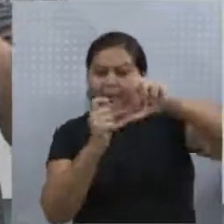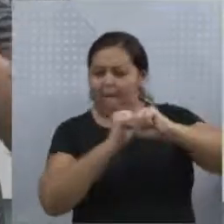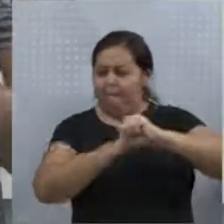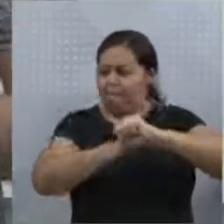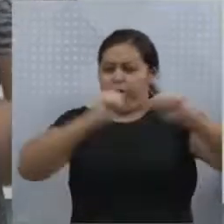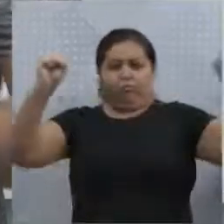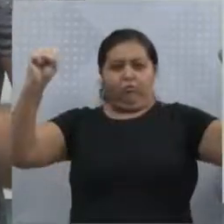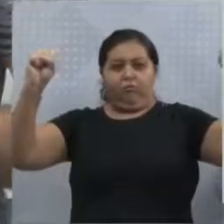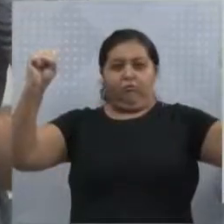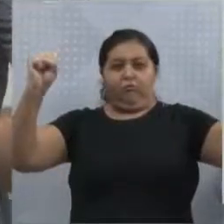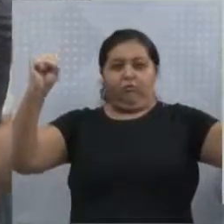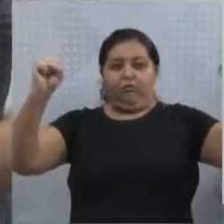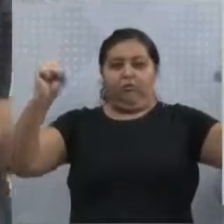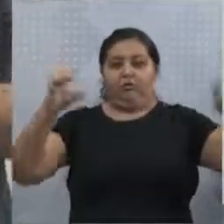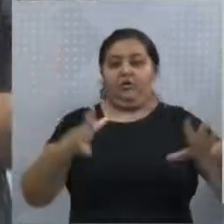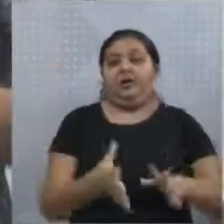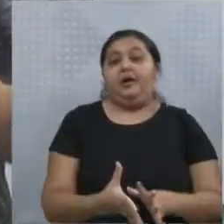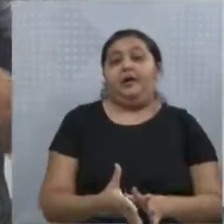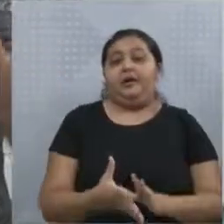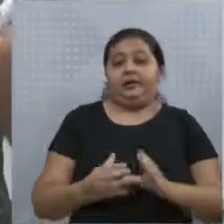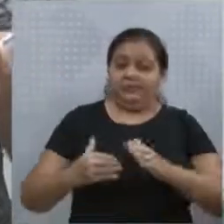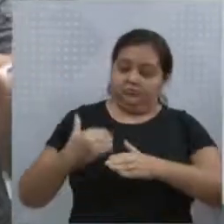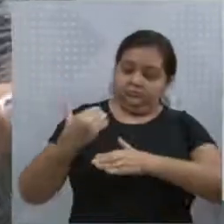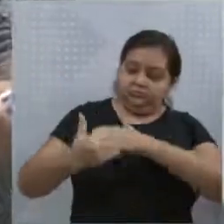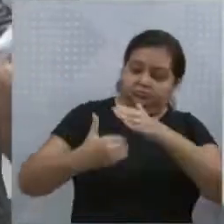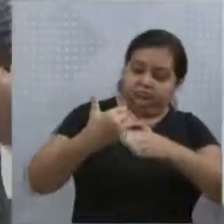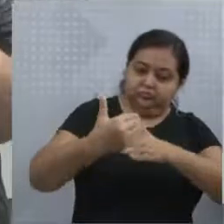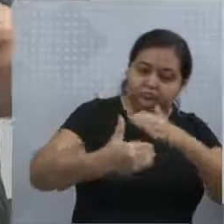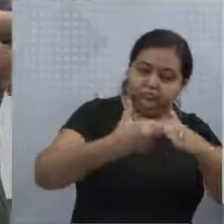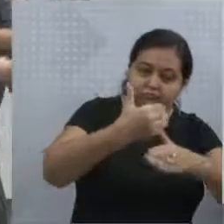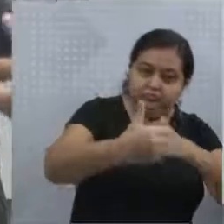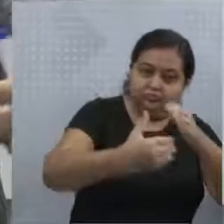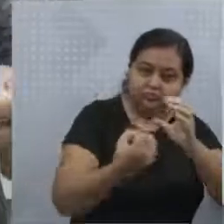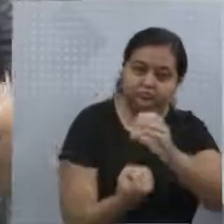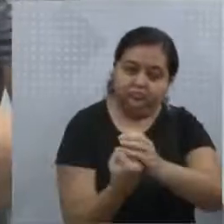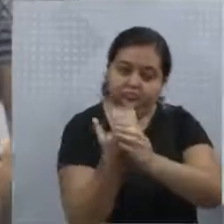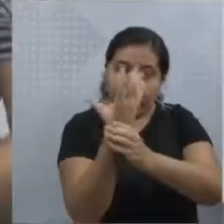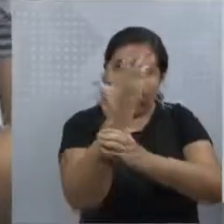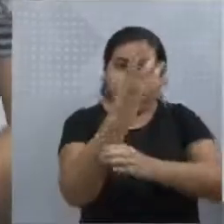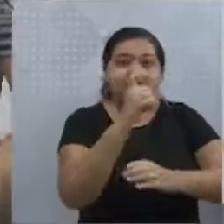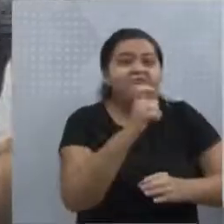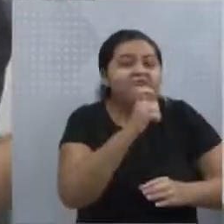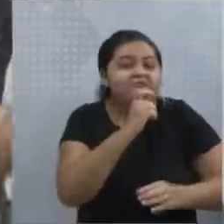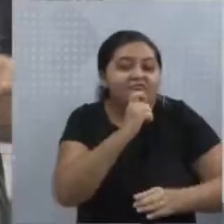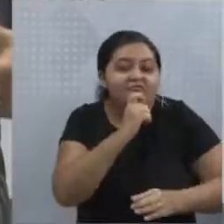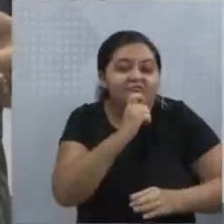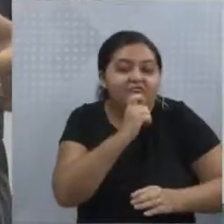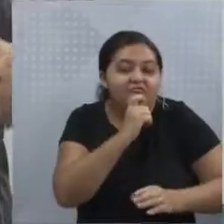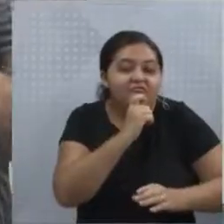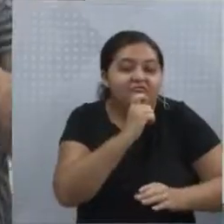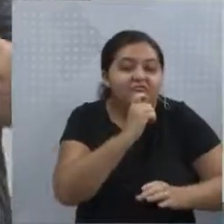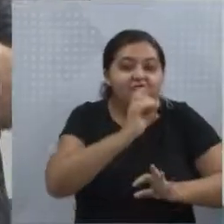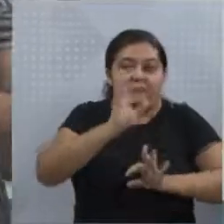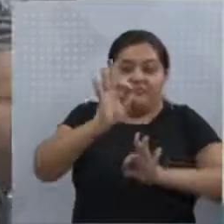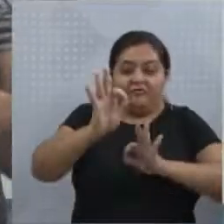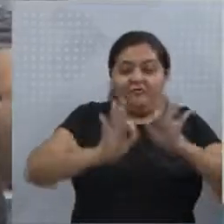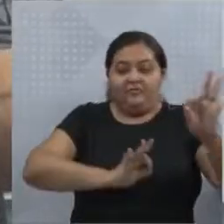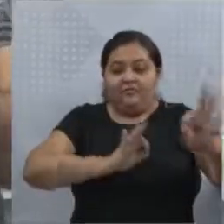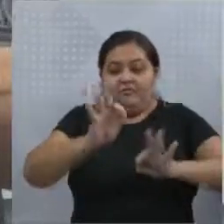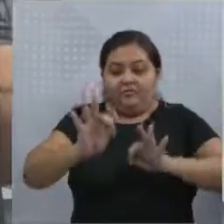Grande Explosão, né? Que promoveu um processo evolutivo, devido ao esfriamento do universo, a formação,